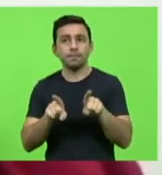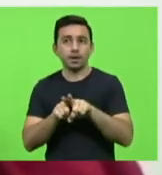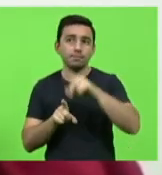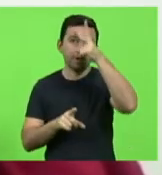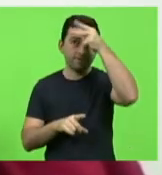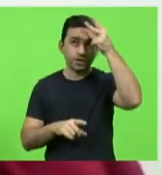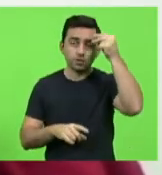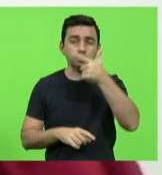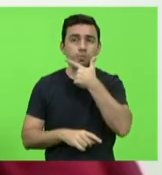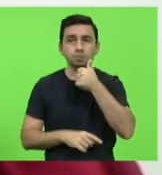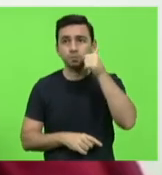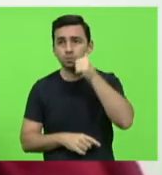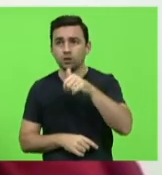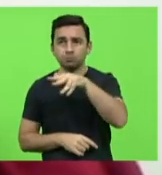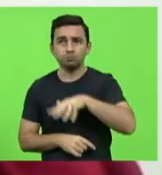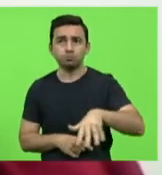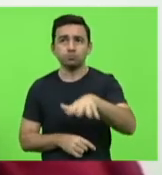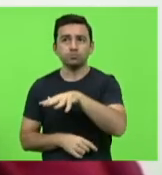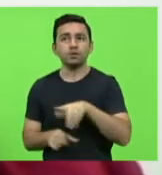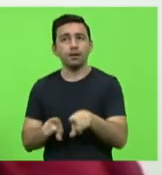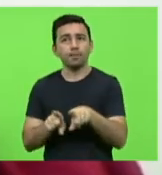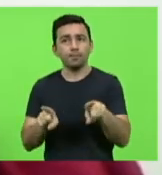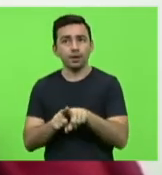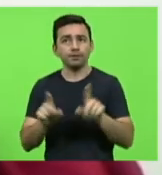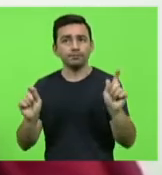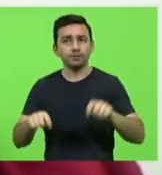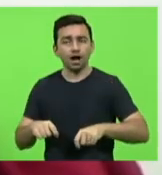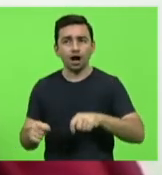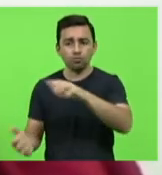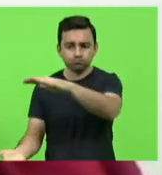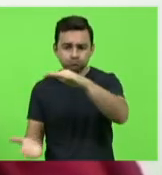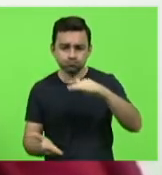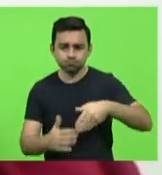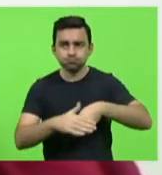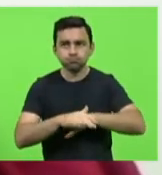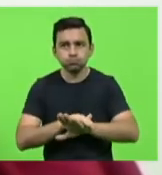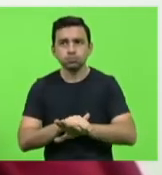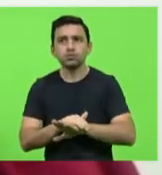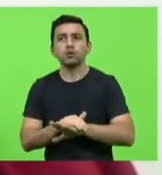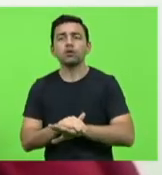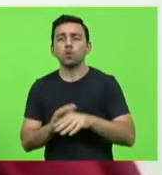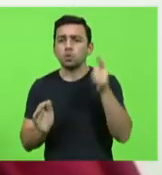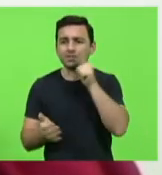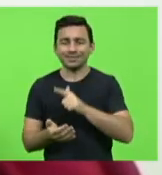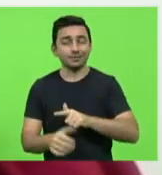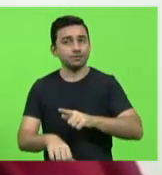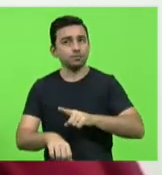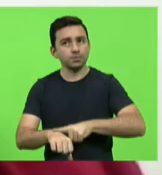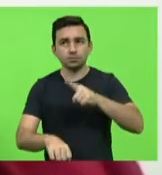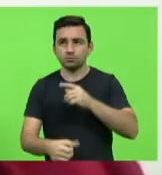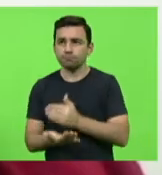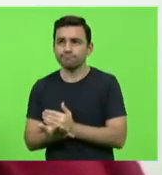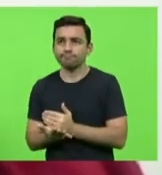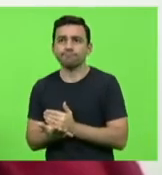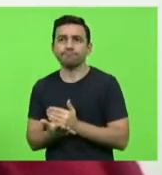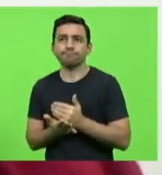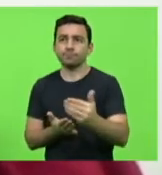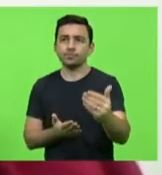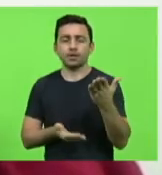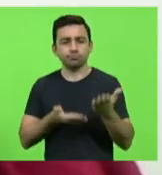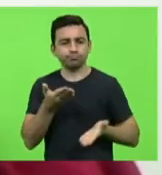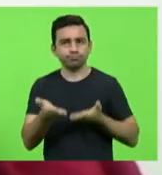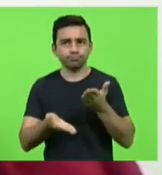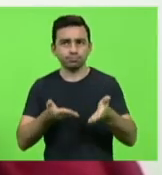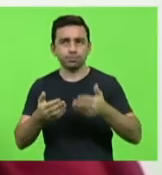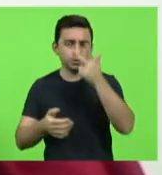prefeitas para que tão logo tenham os estoques repostos inicie imediatamente o atendimento aos